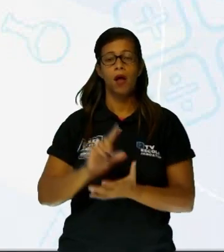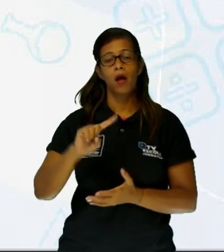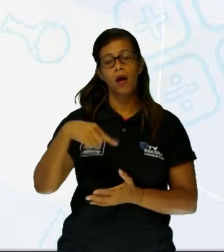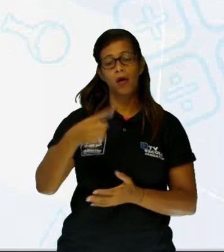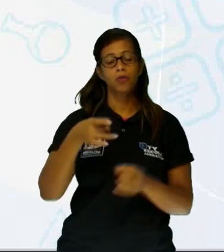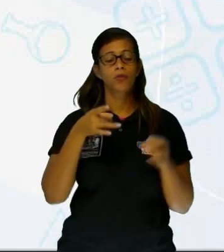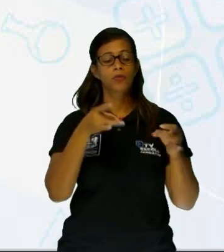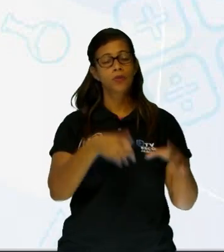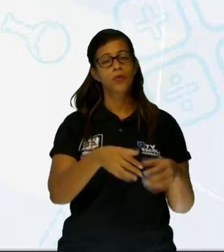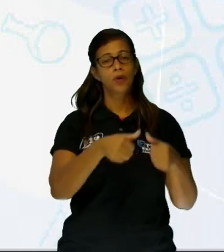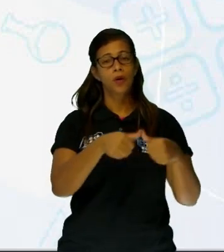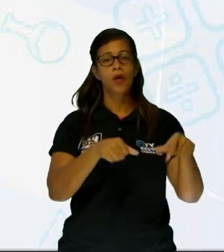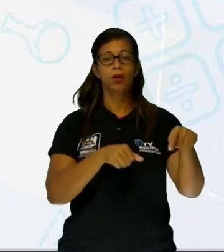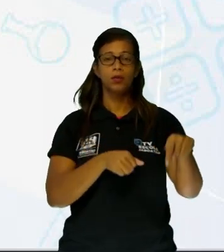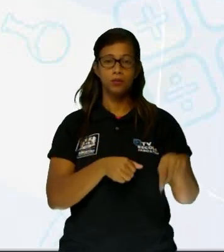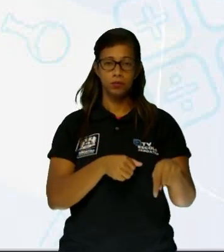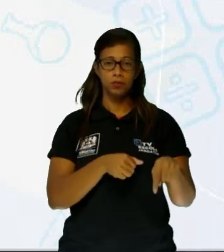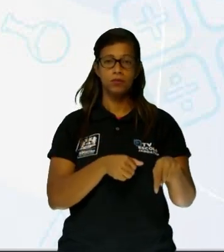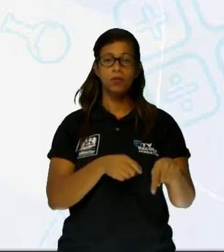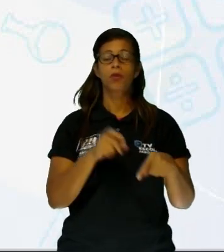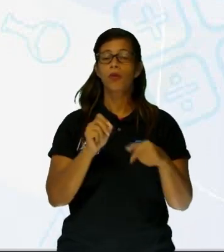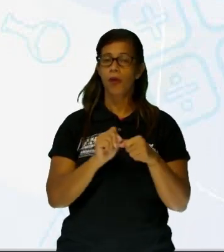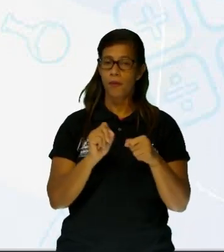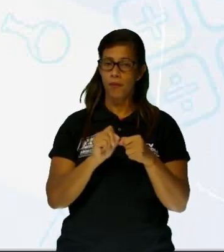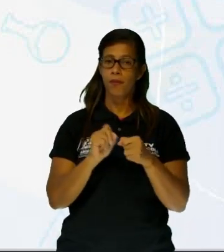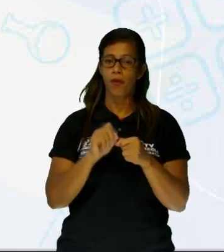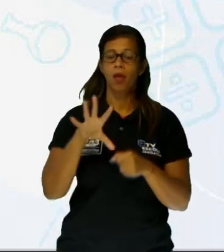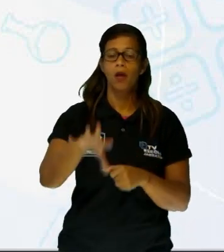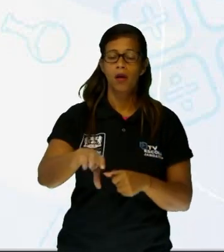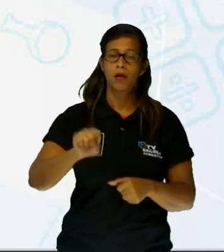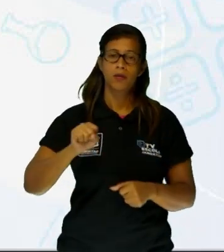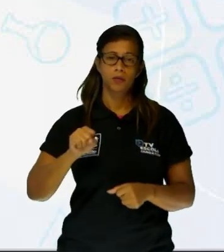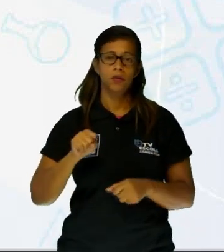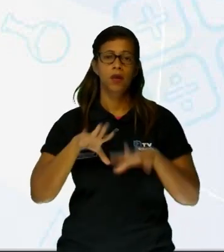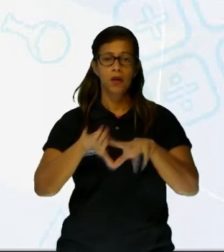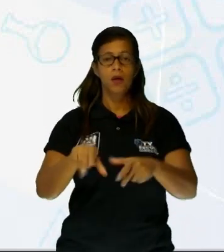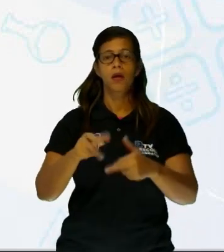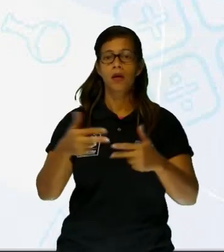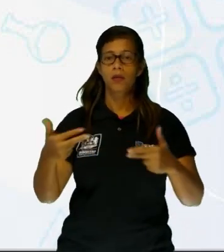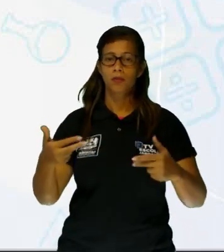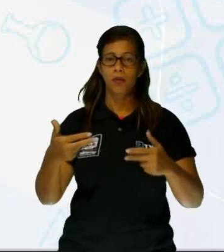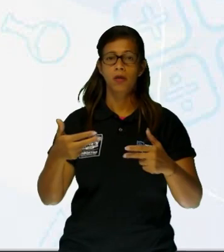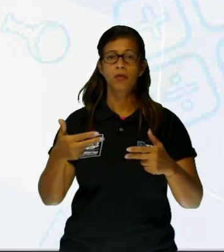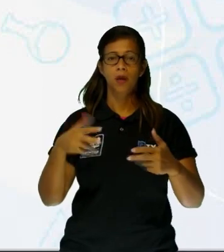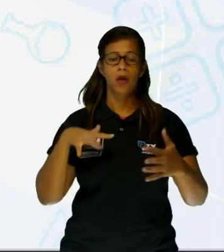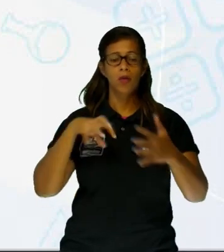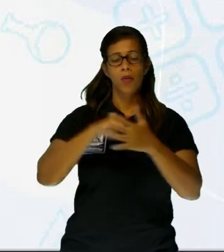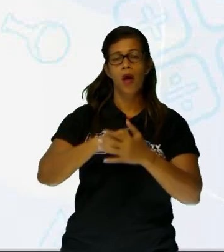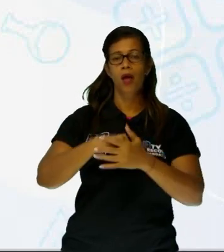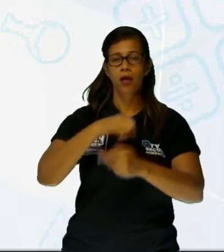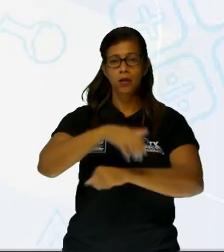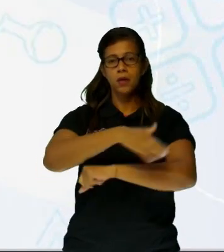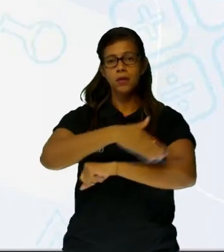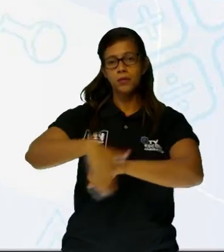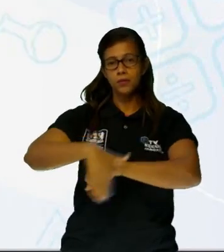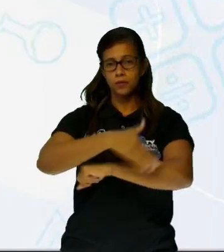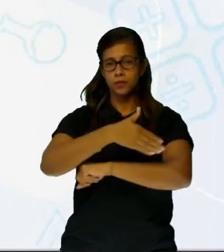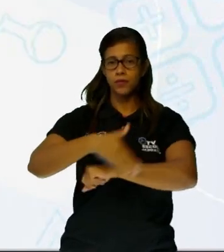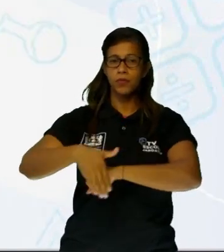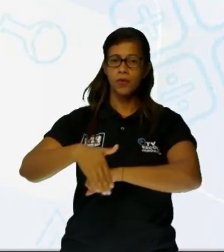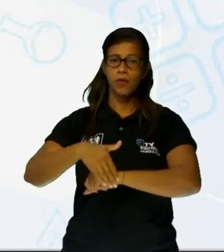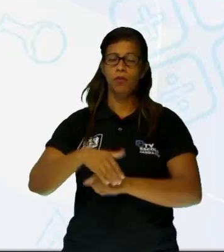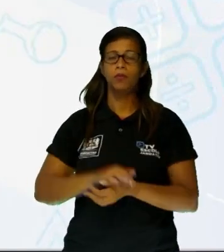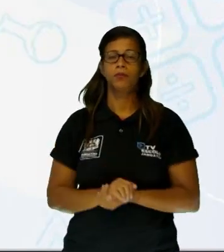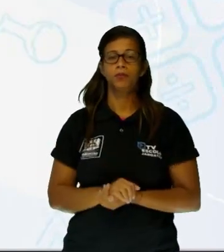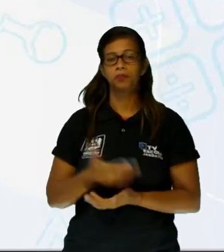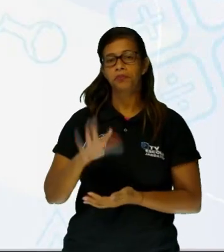aqui na suípa, nós ainda fazemos o resgate de animais atrapalados nas ruas que variam de 8 a 10. Então, ele se refere aos animais que